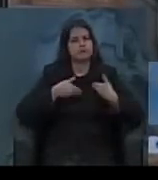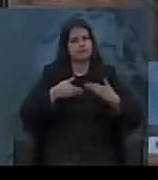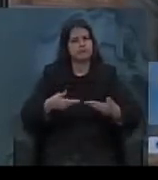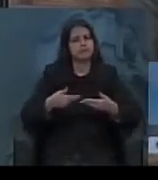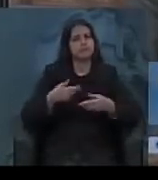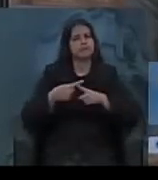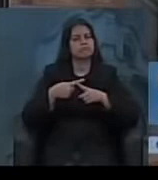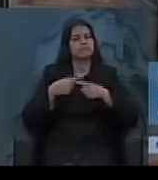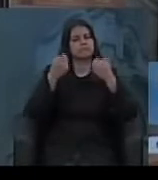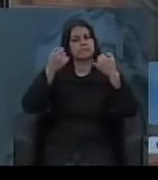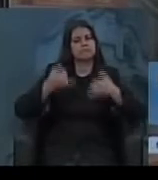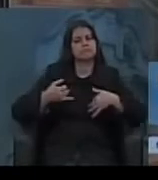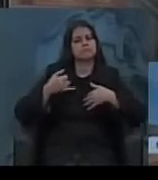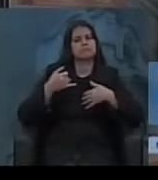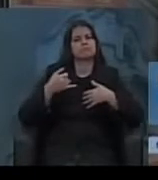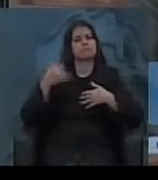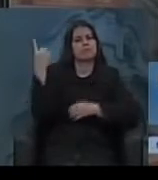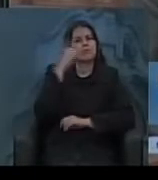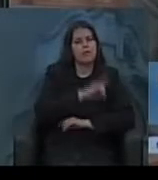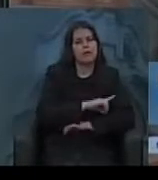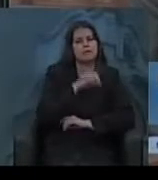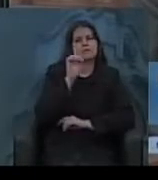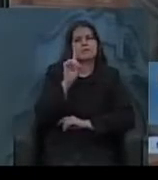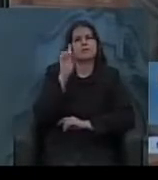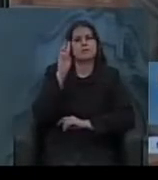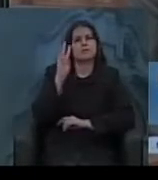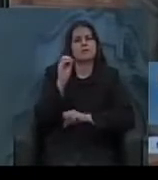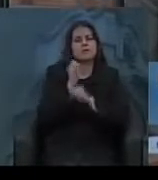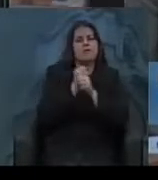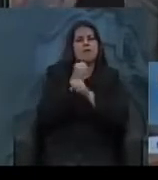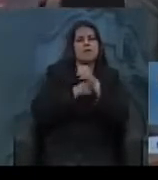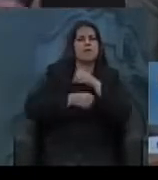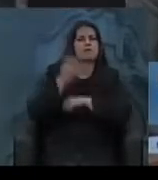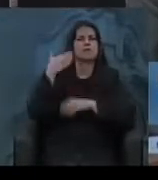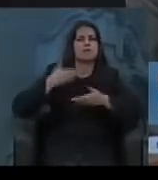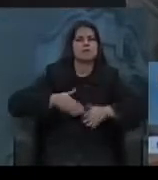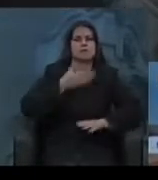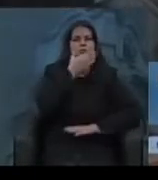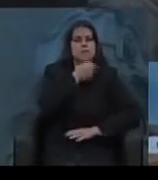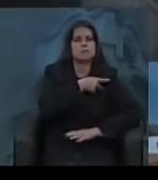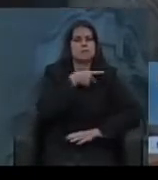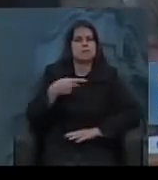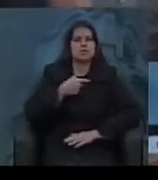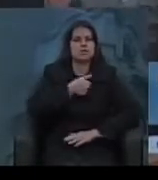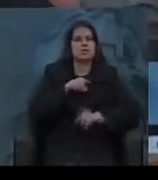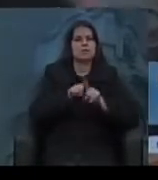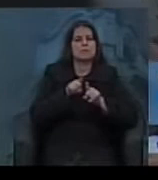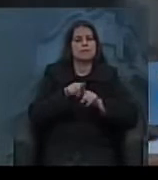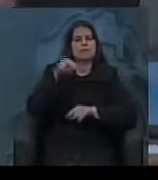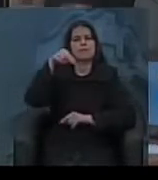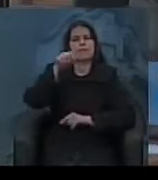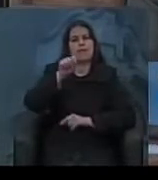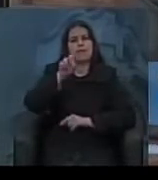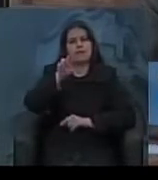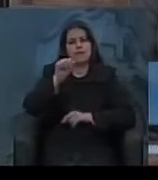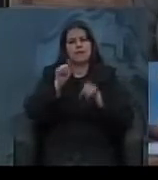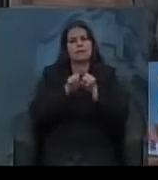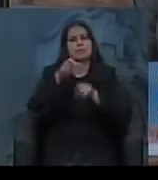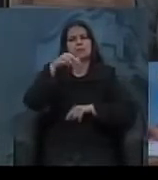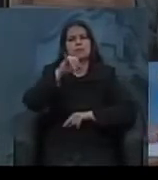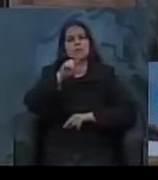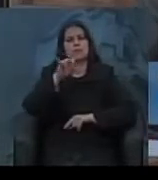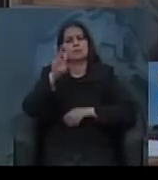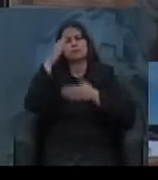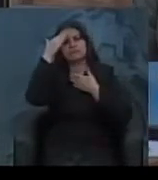de data de nascimento de Getúlio Vargas. Também queria agradecer à Nara, ao Milton e a toda a equipe aqui da Câmara de